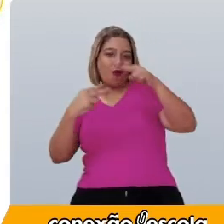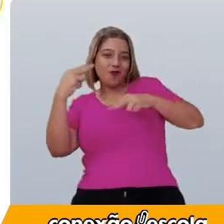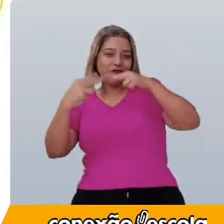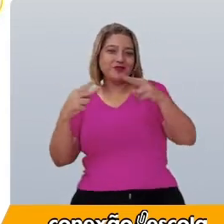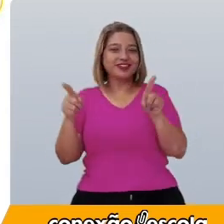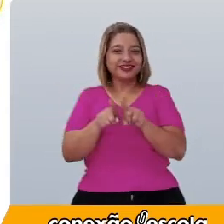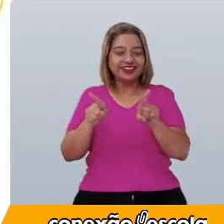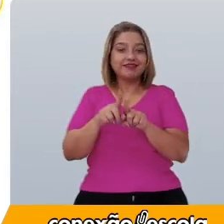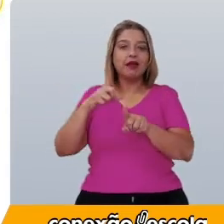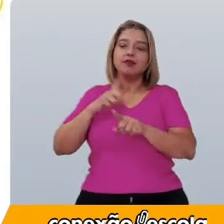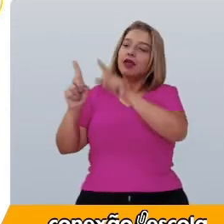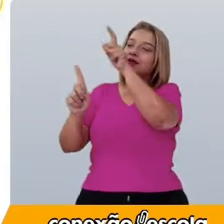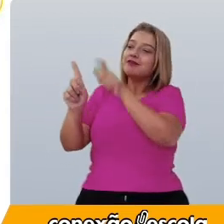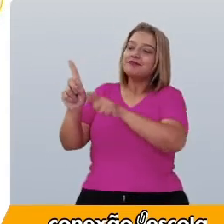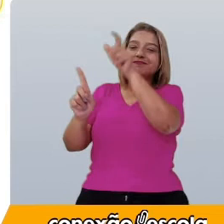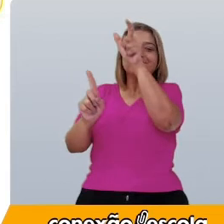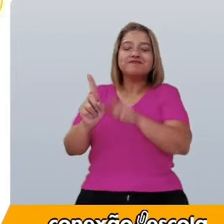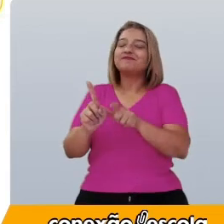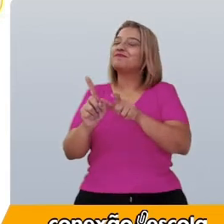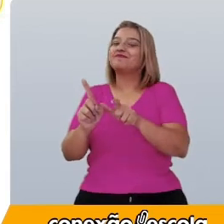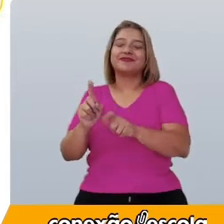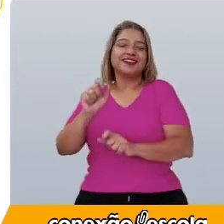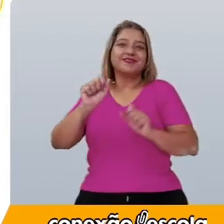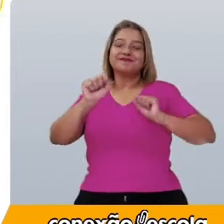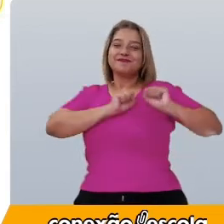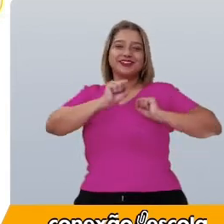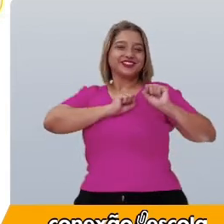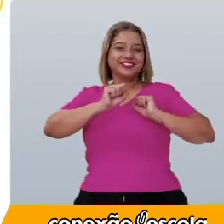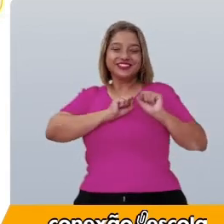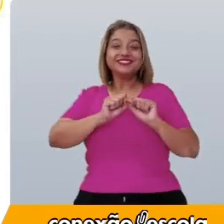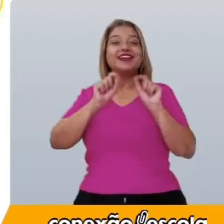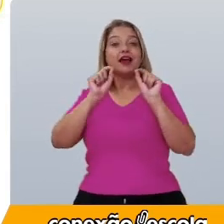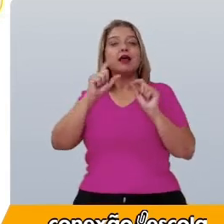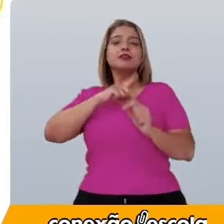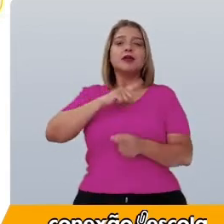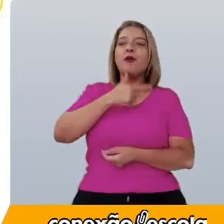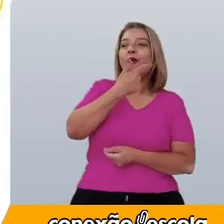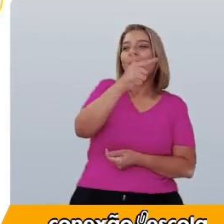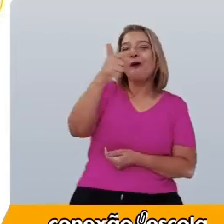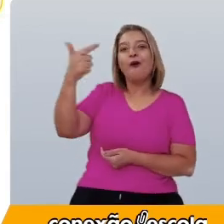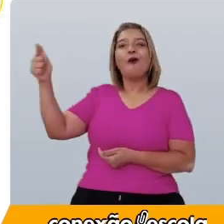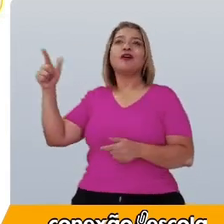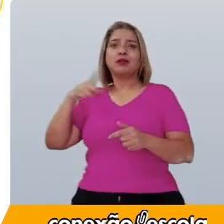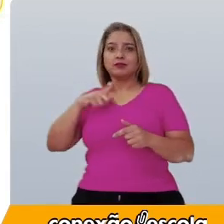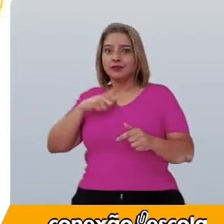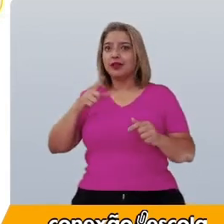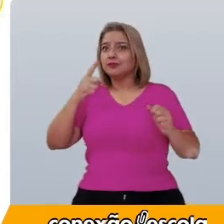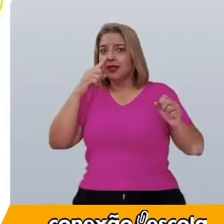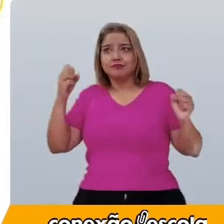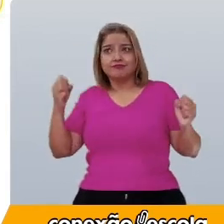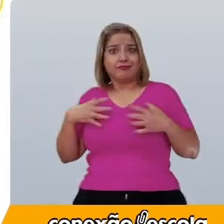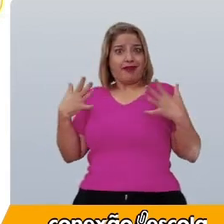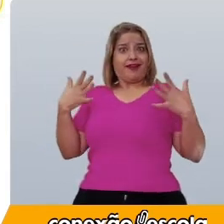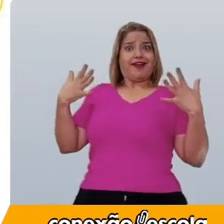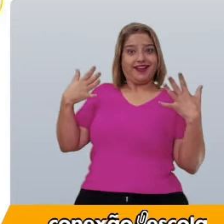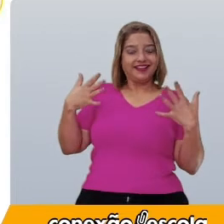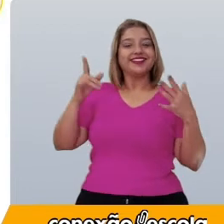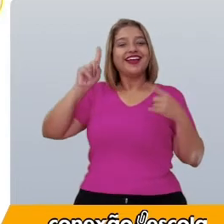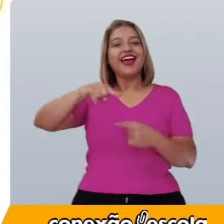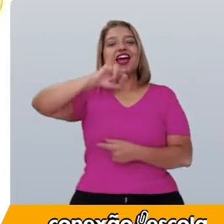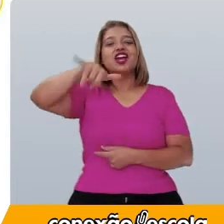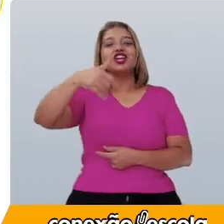personagens apaixonantes e outros completamente assustadores, como Jafar.